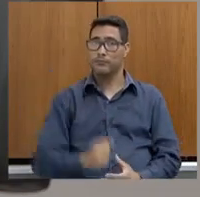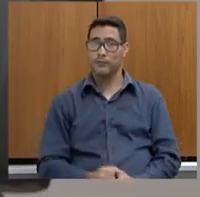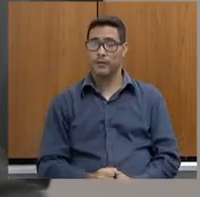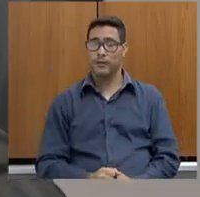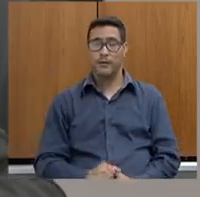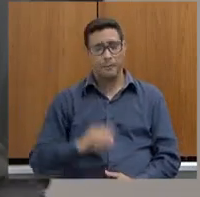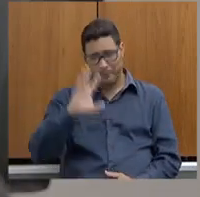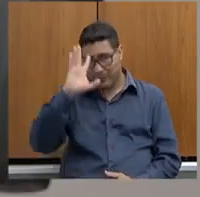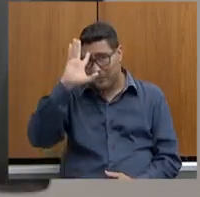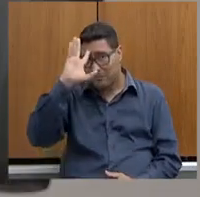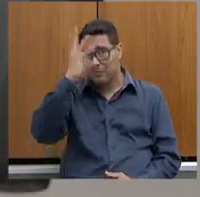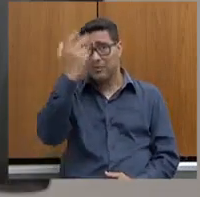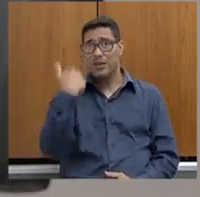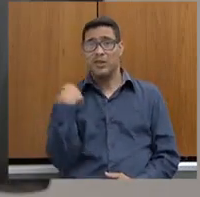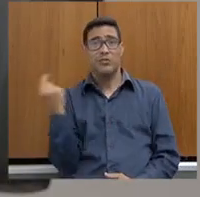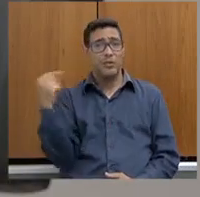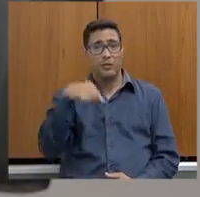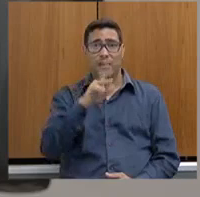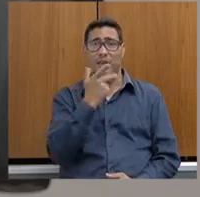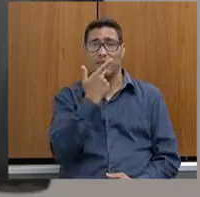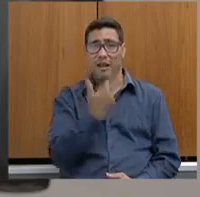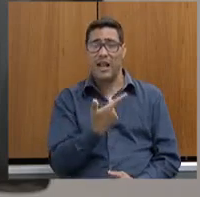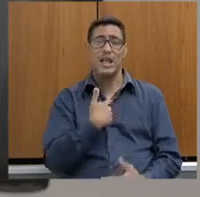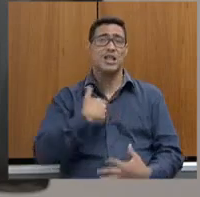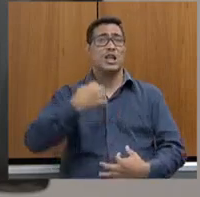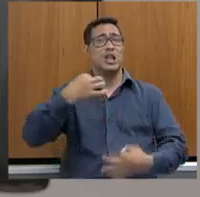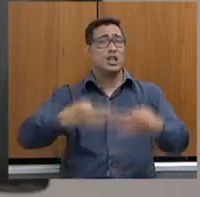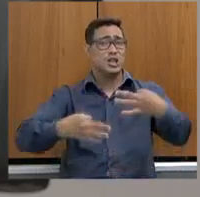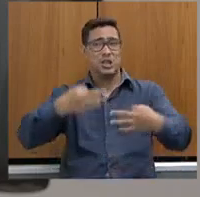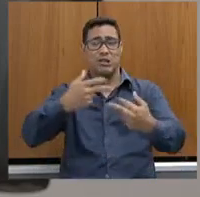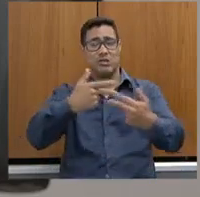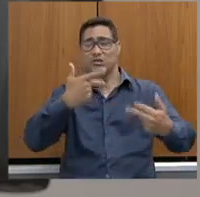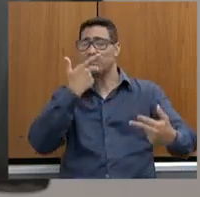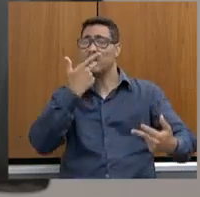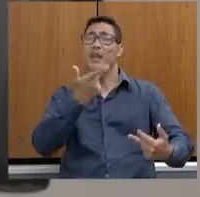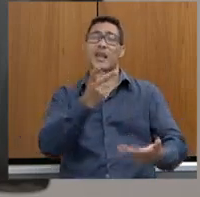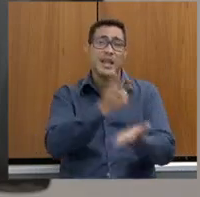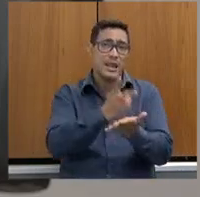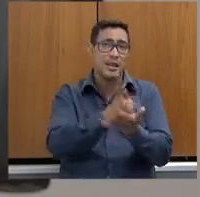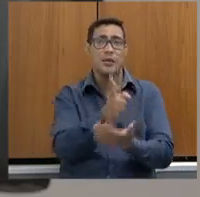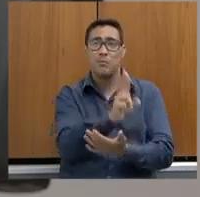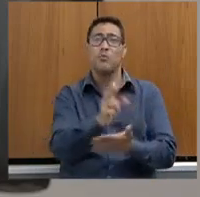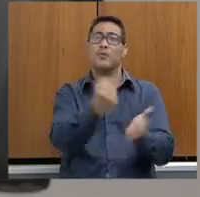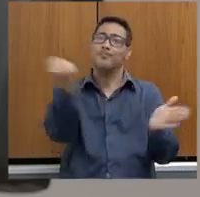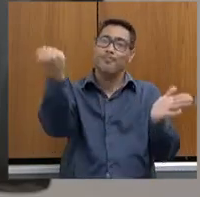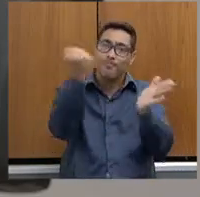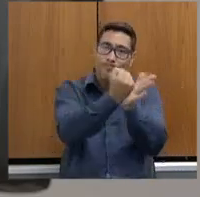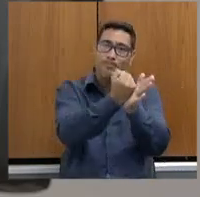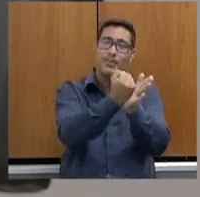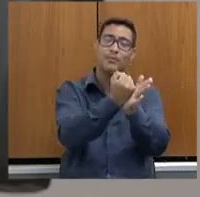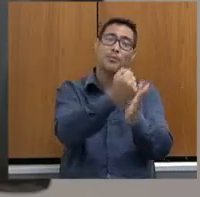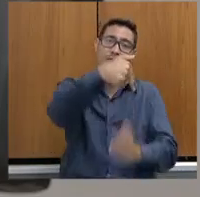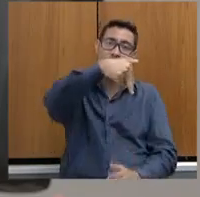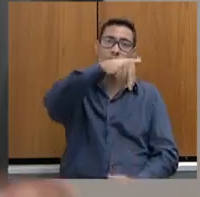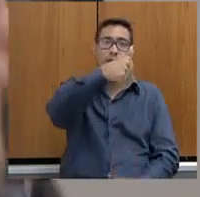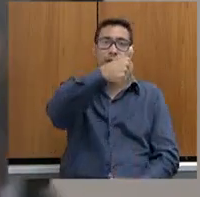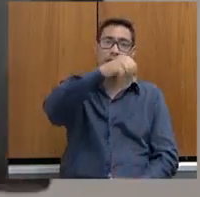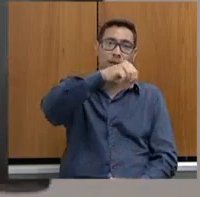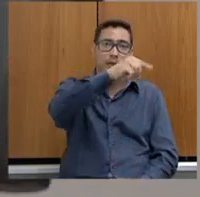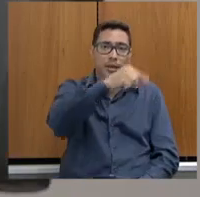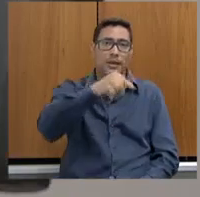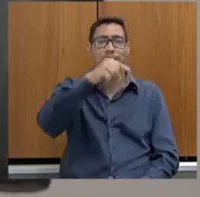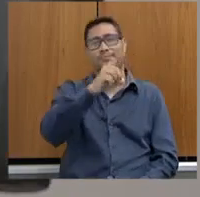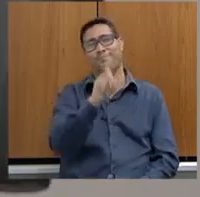Não vem aqui com o argumento jurídico para bater o carimbo do não, não. O argumento jurídico tem que ser buscar a solução. Por quê? Porque ele